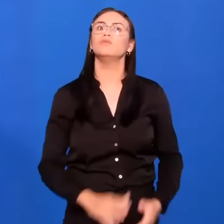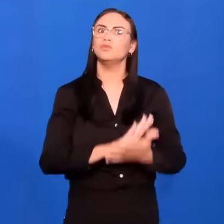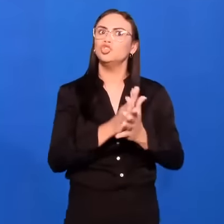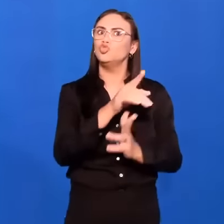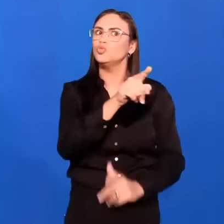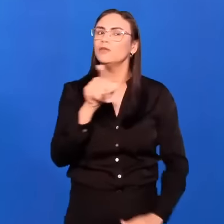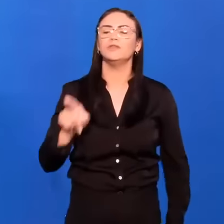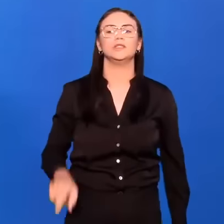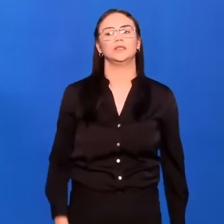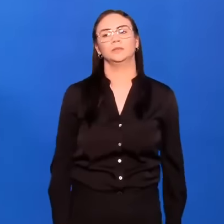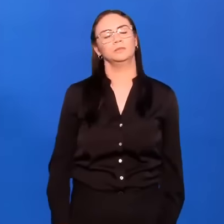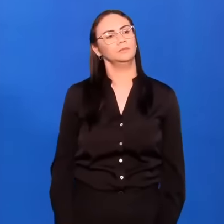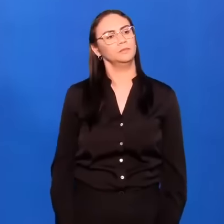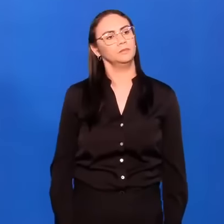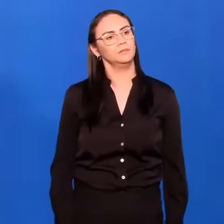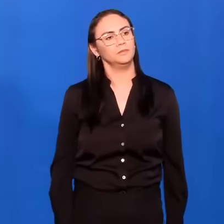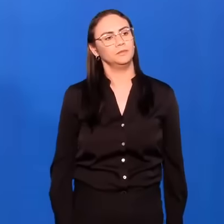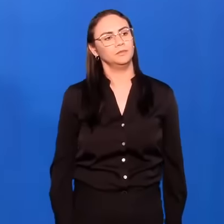você.